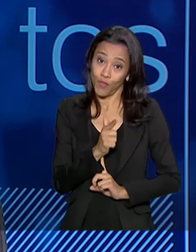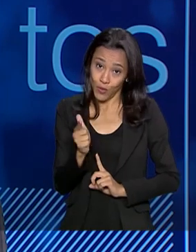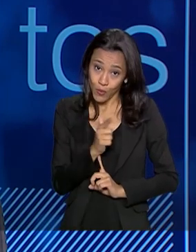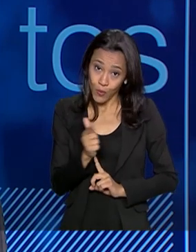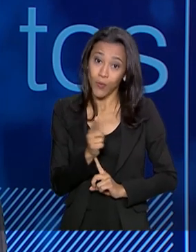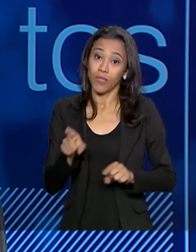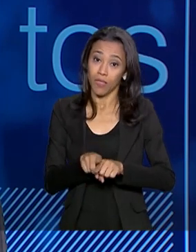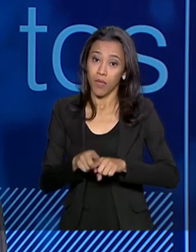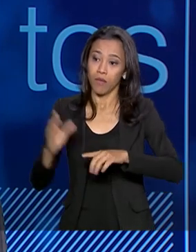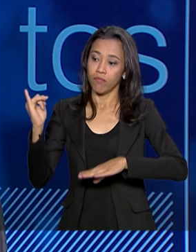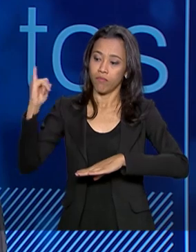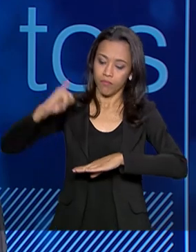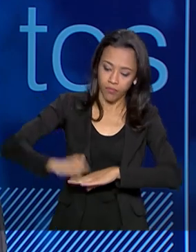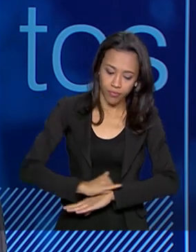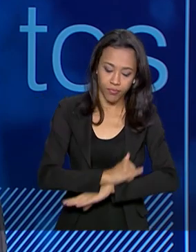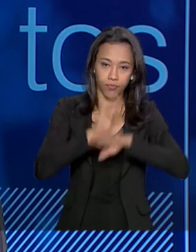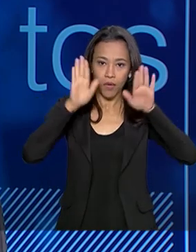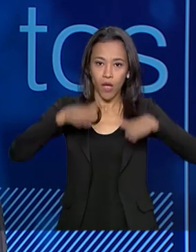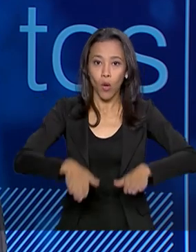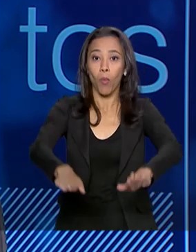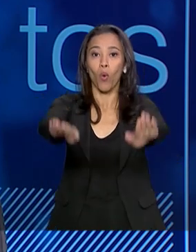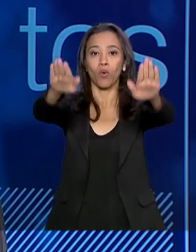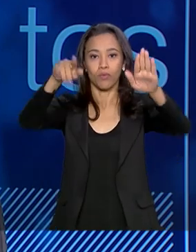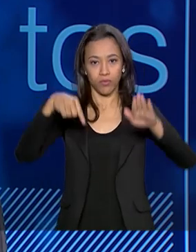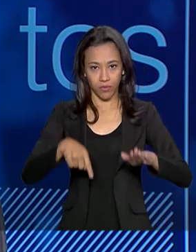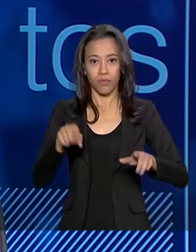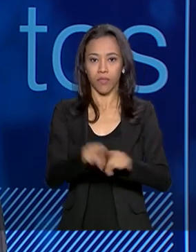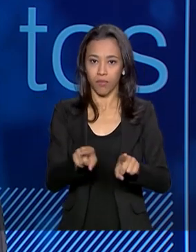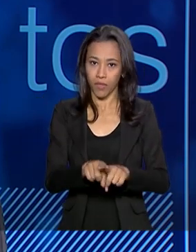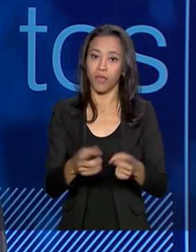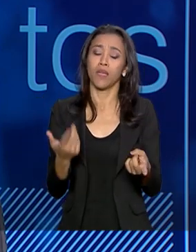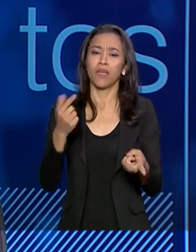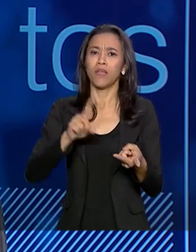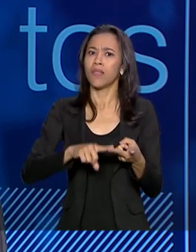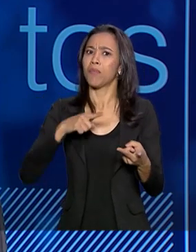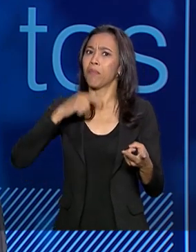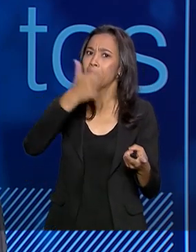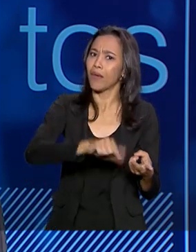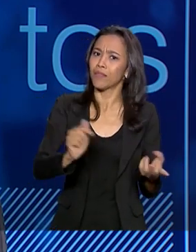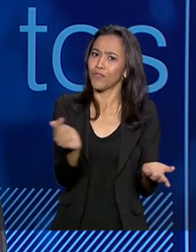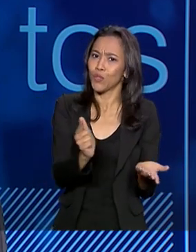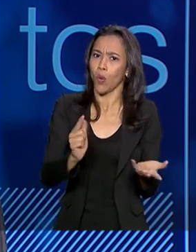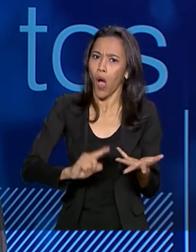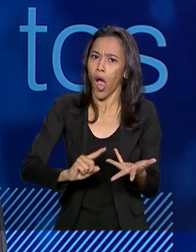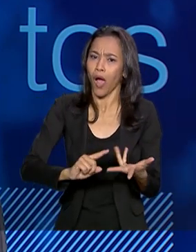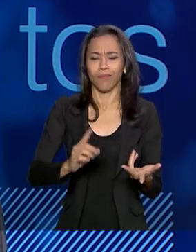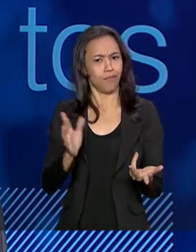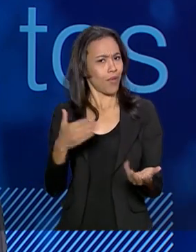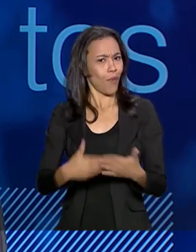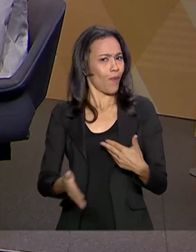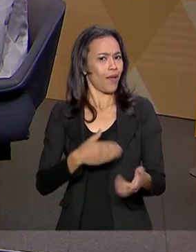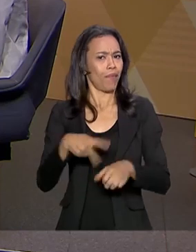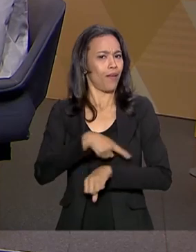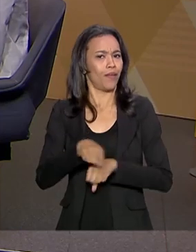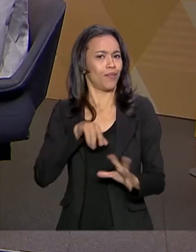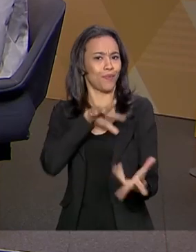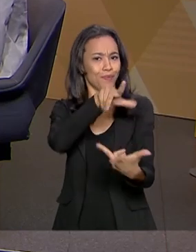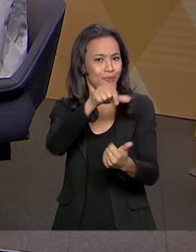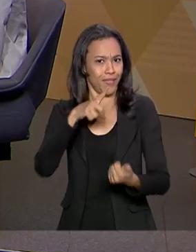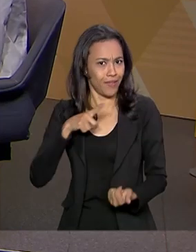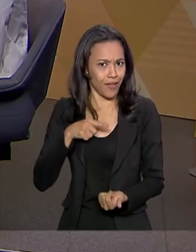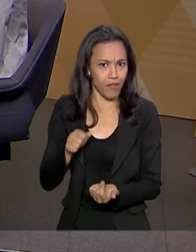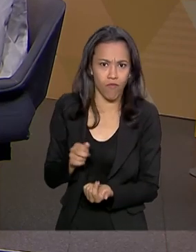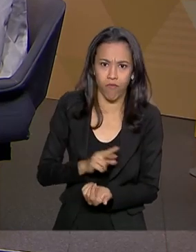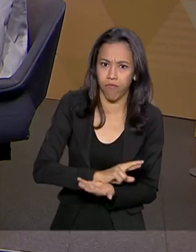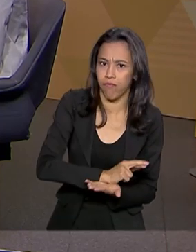para serem concedidos à iniciativa privada e já temos a perspectiva de mais 22. Então, não é qualquer país no mundo que tem esse volume